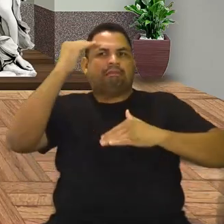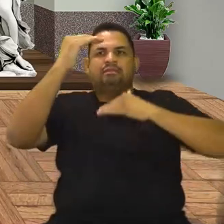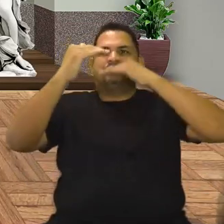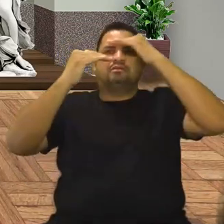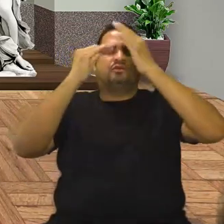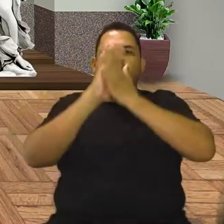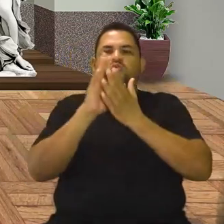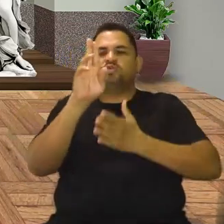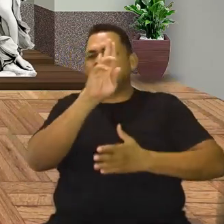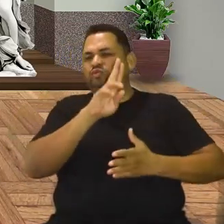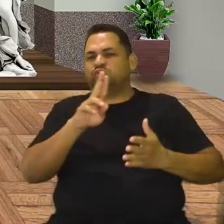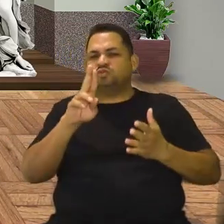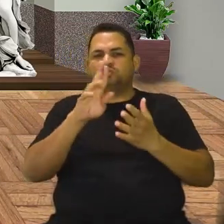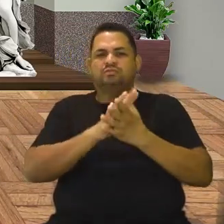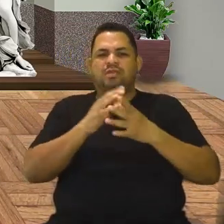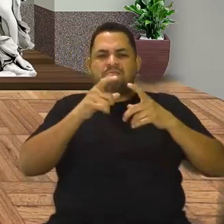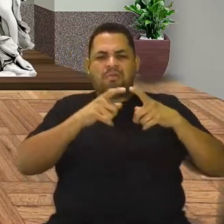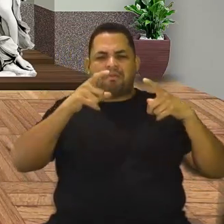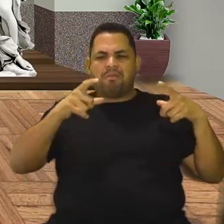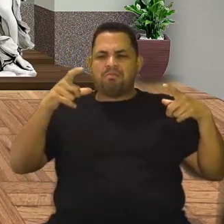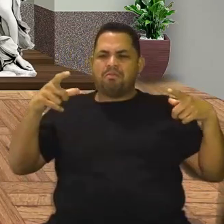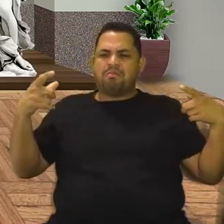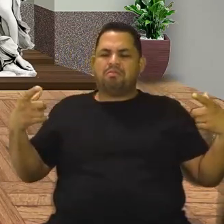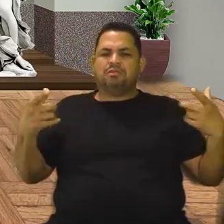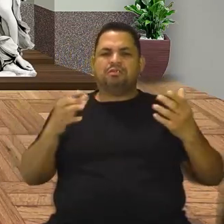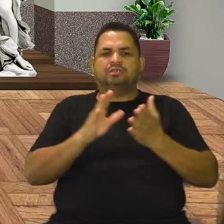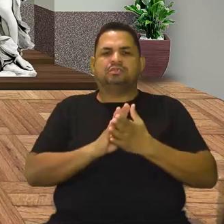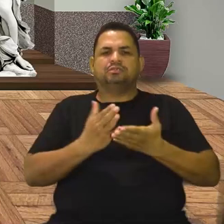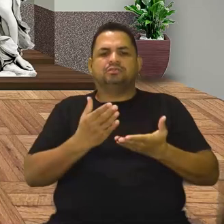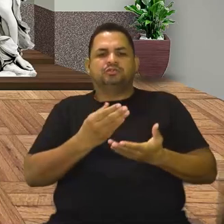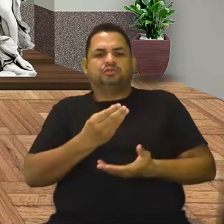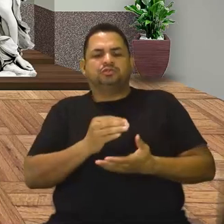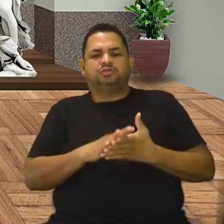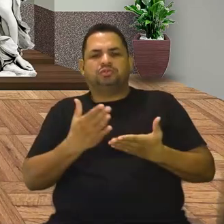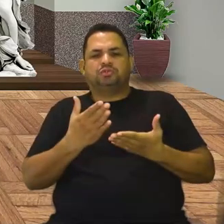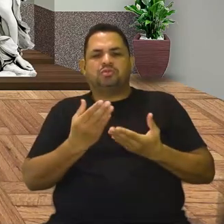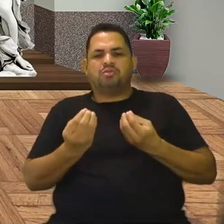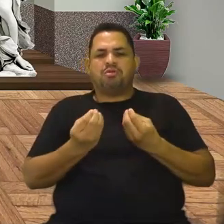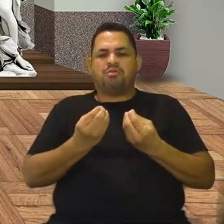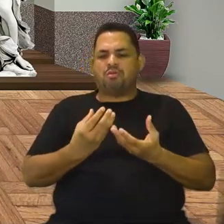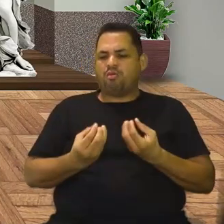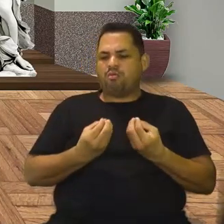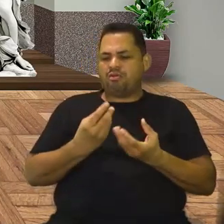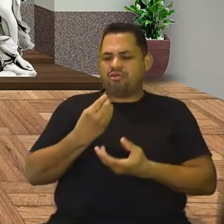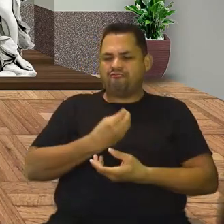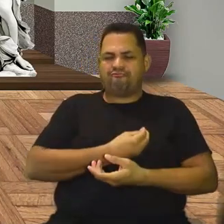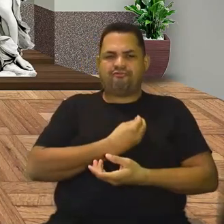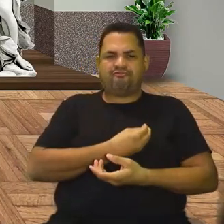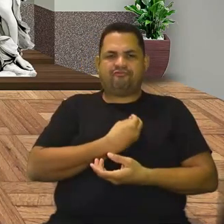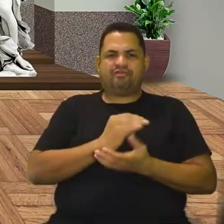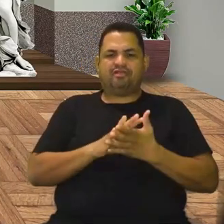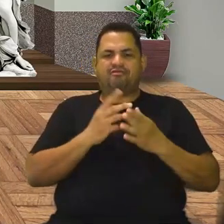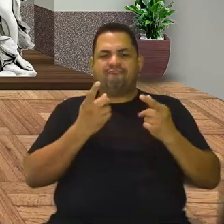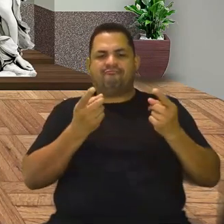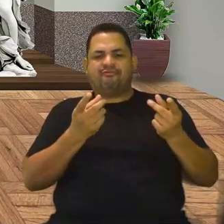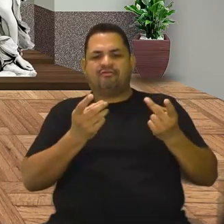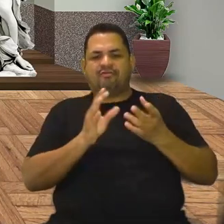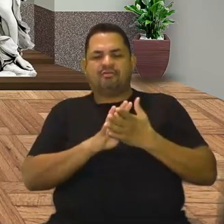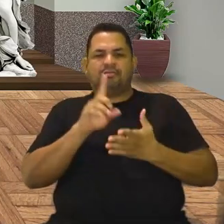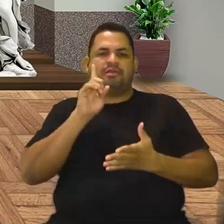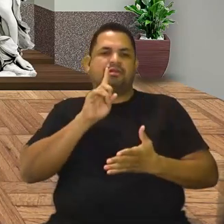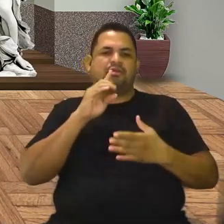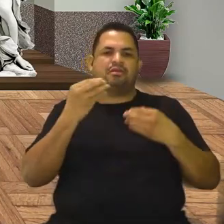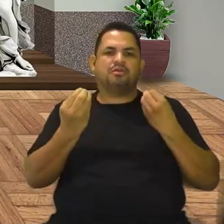consumismo grandioso, o consumismo crescendo lá, o estilo de vida norte-americano era o que era vendido, esse estilo de vida norte